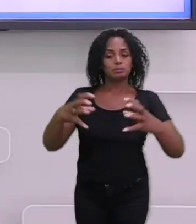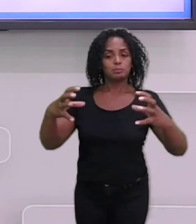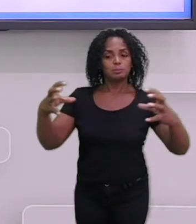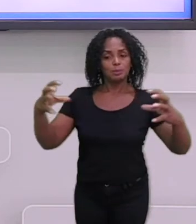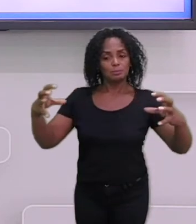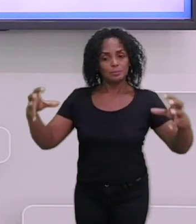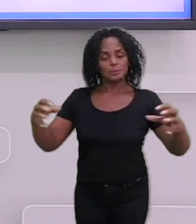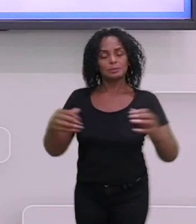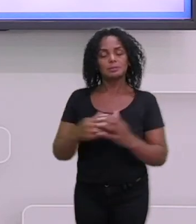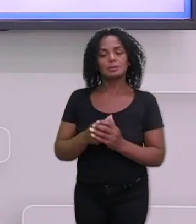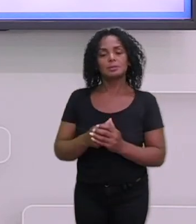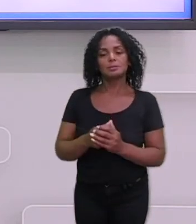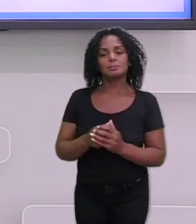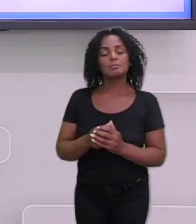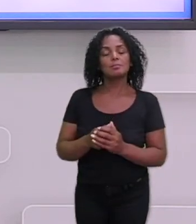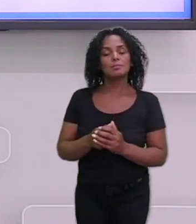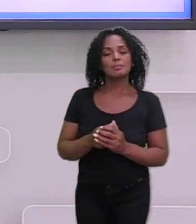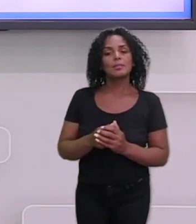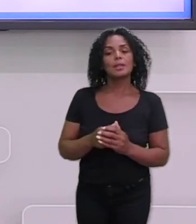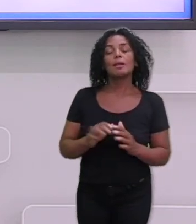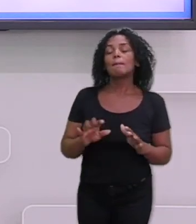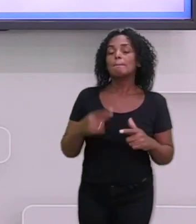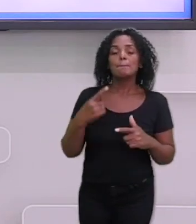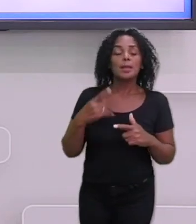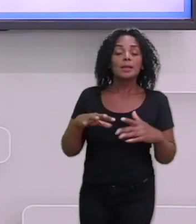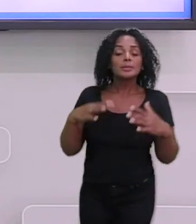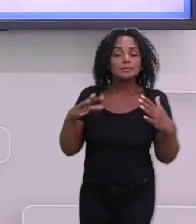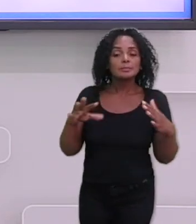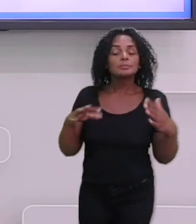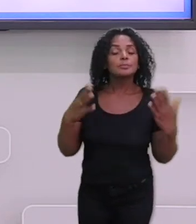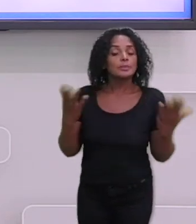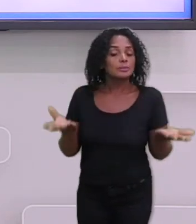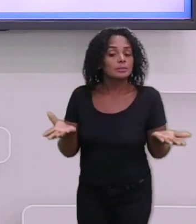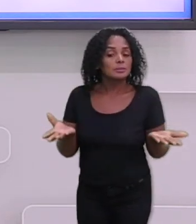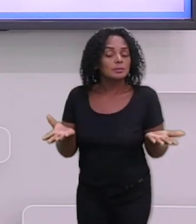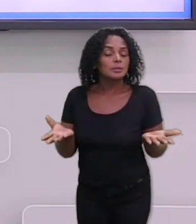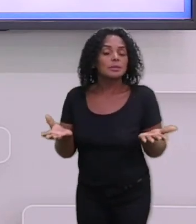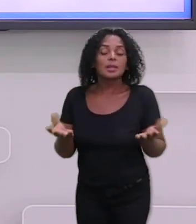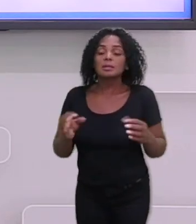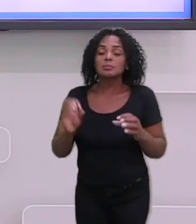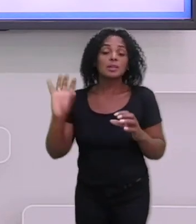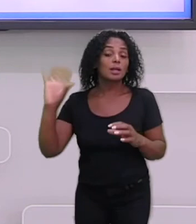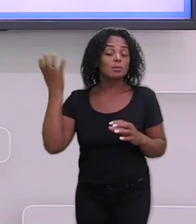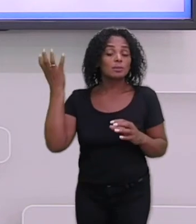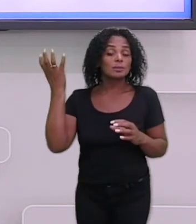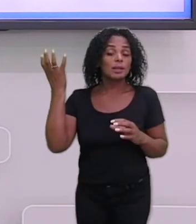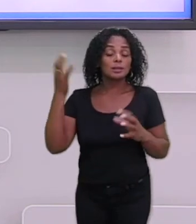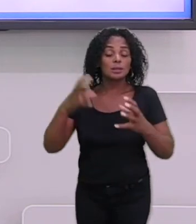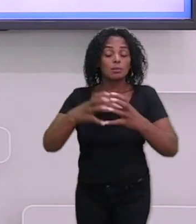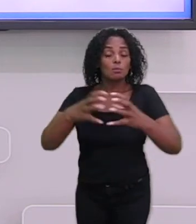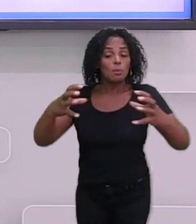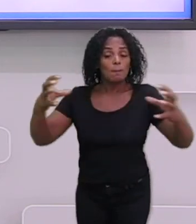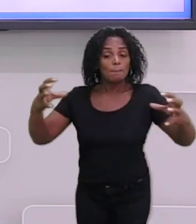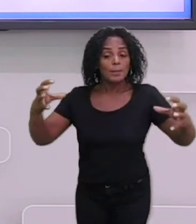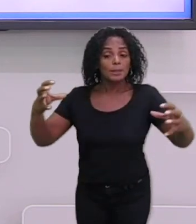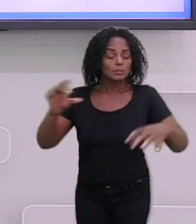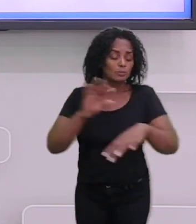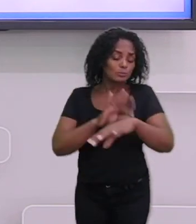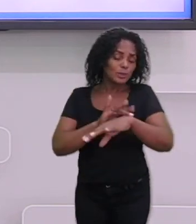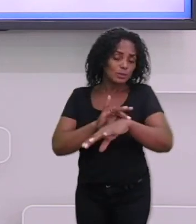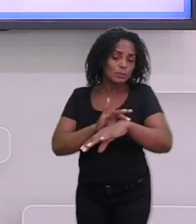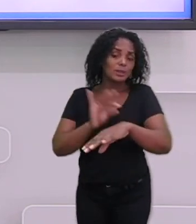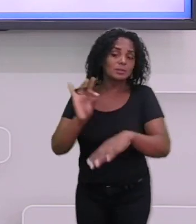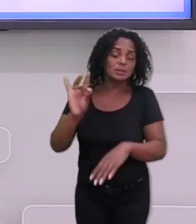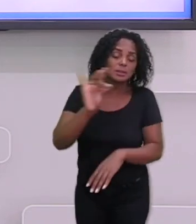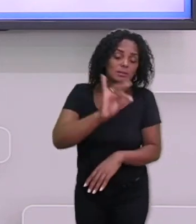Então, é desta forma que acontece um surto e uma proliferação desse mosquito se